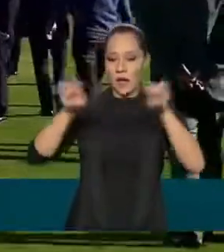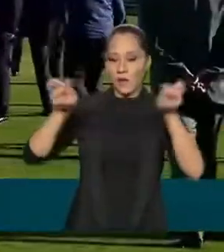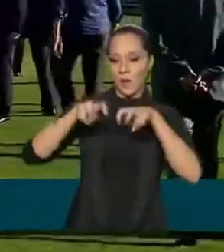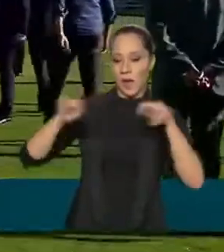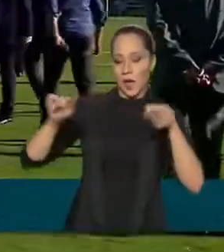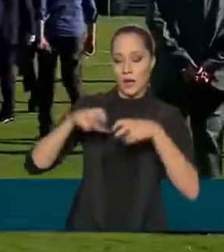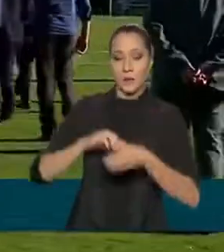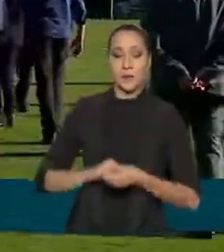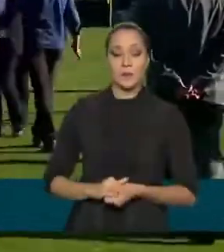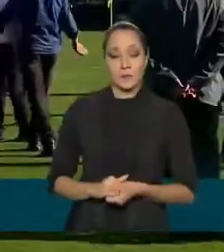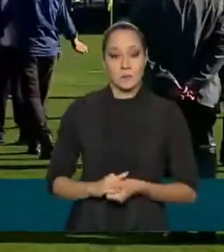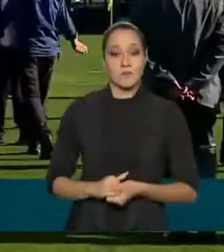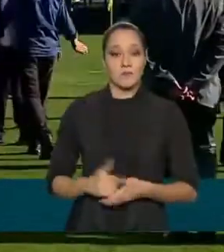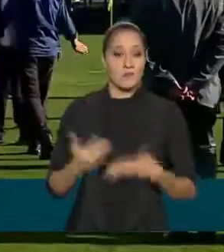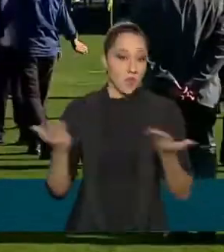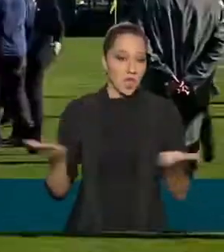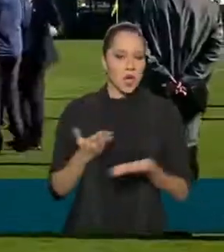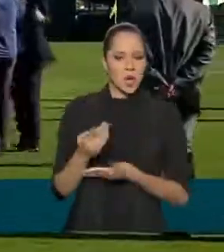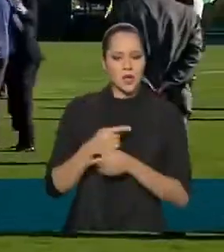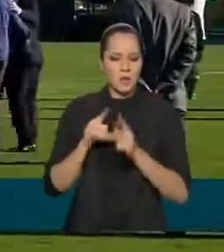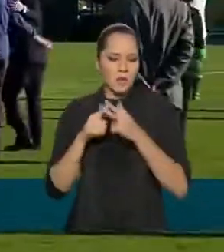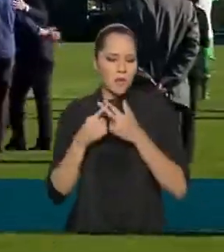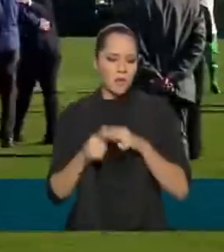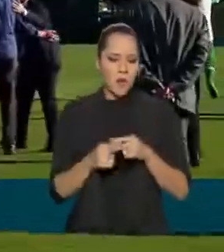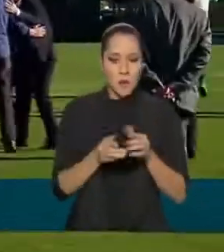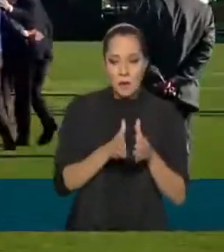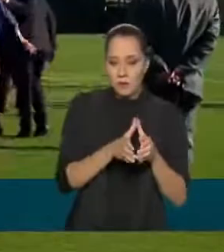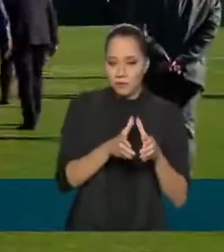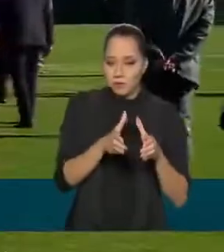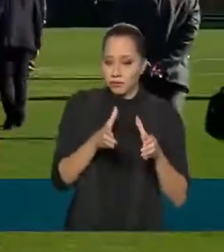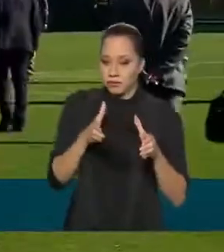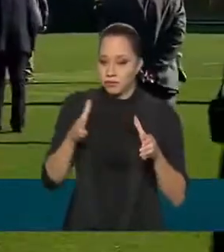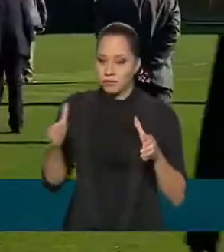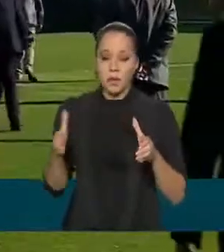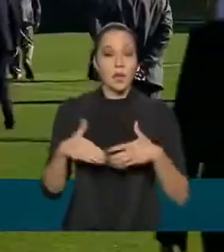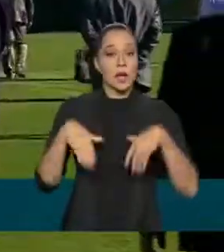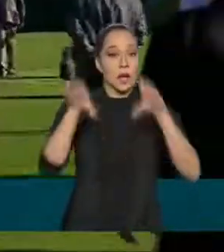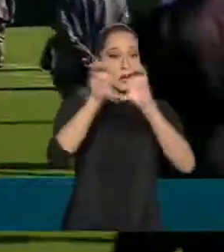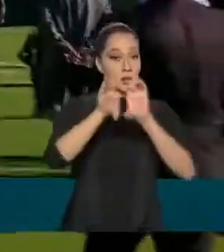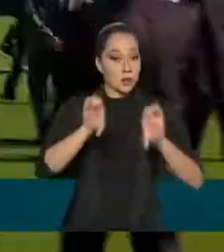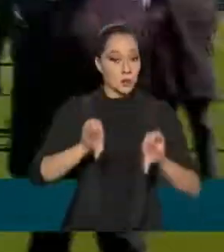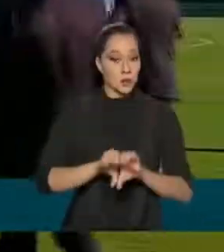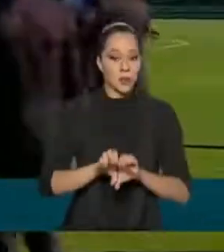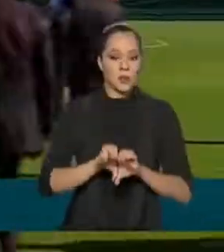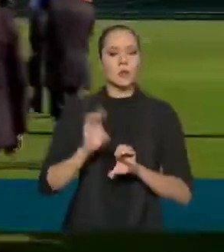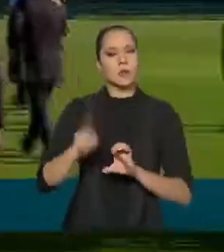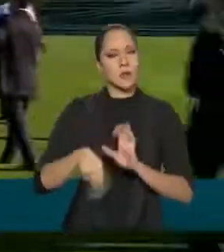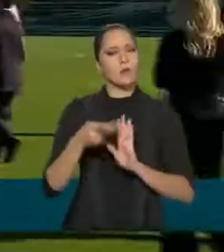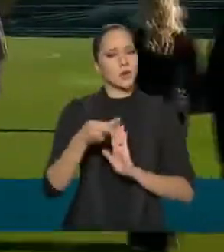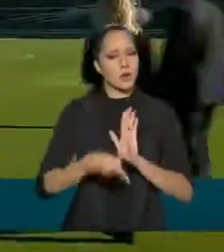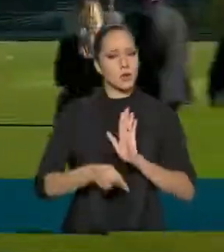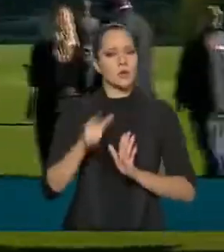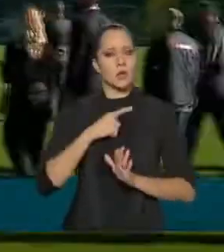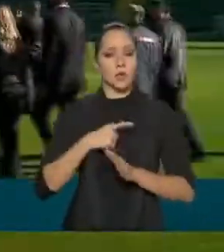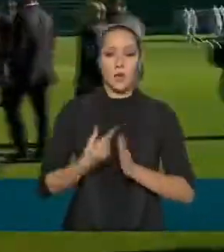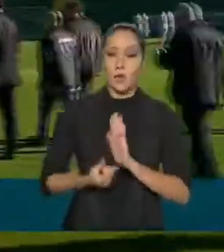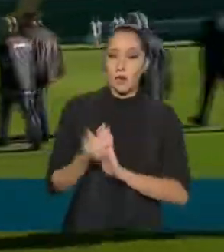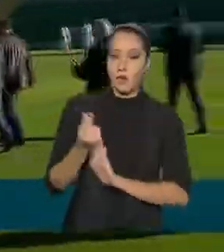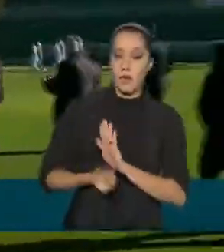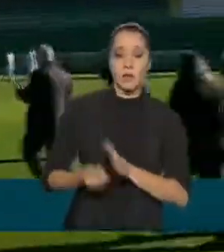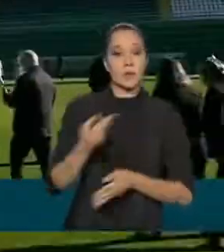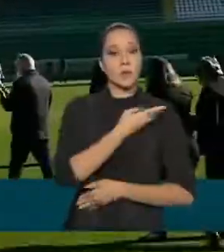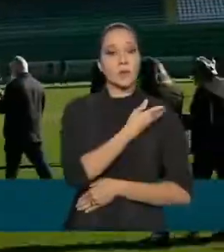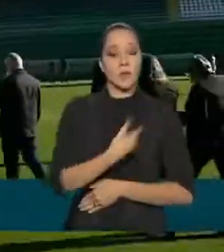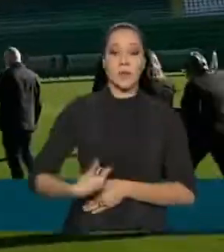E o estádio passa aí por uma melhoria, uma ampliação das suas estruturas. Um projeto que conta com verbas do governo